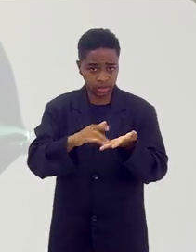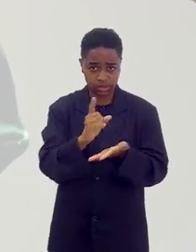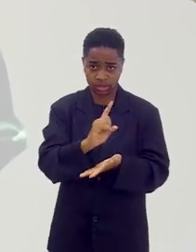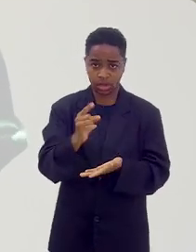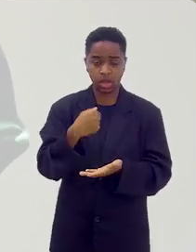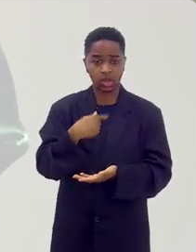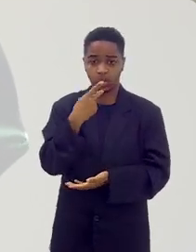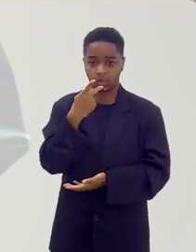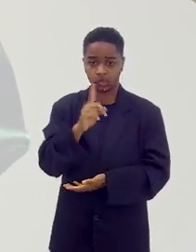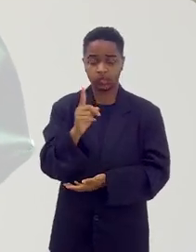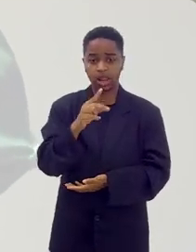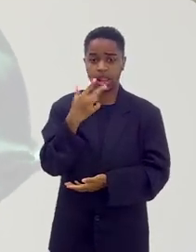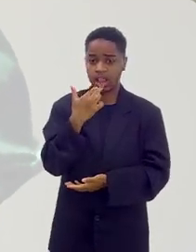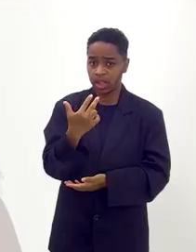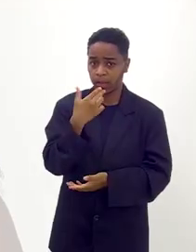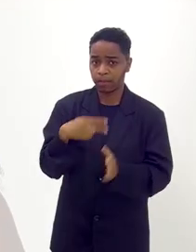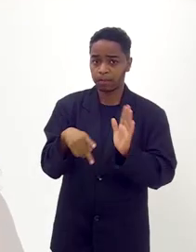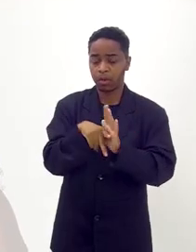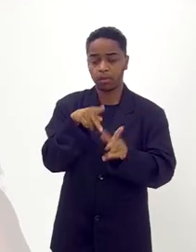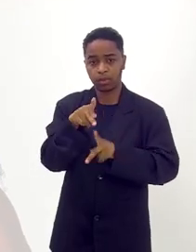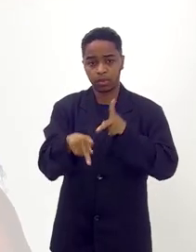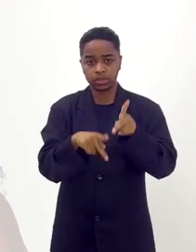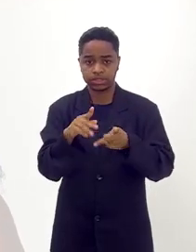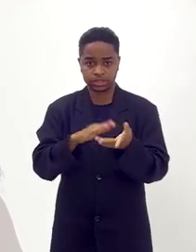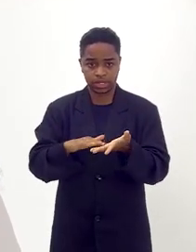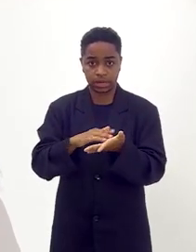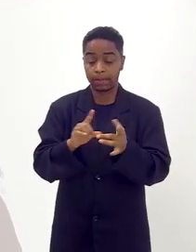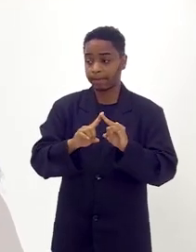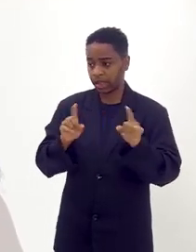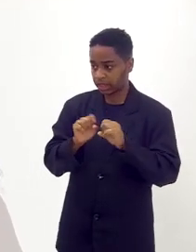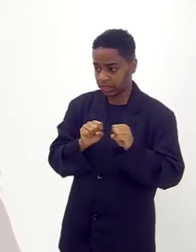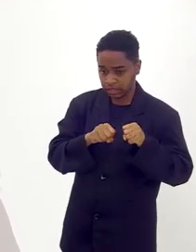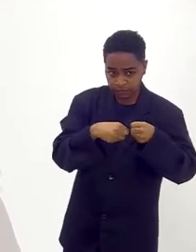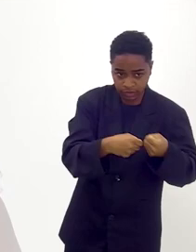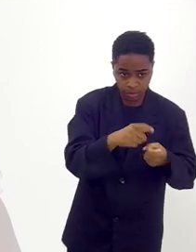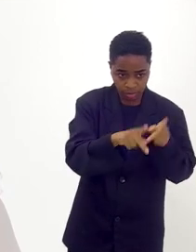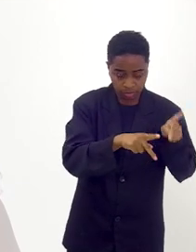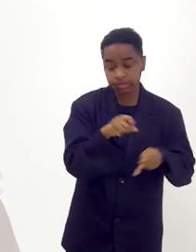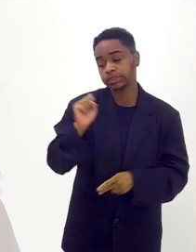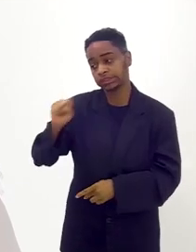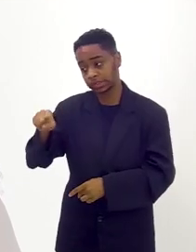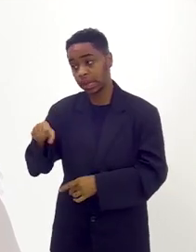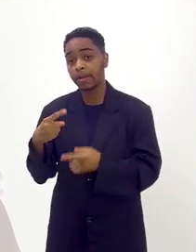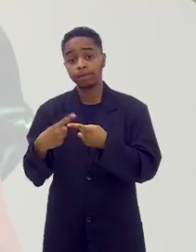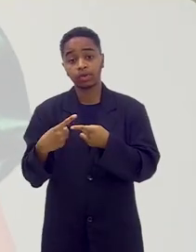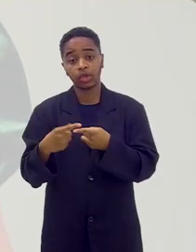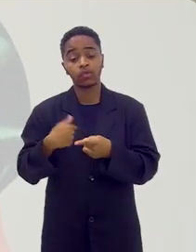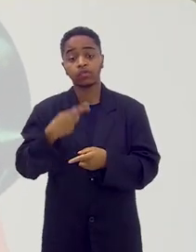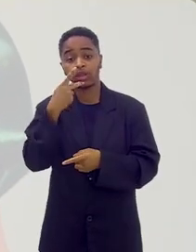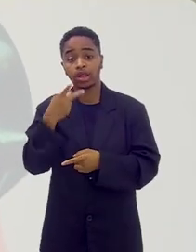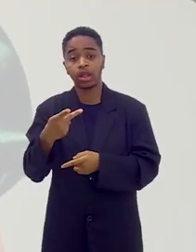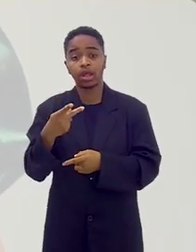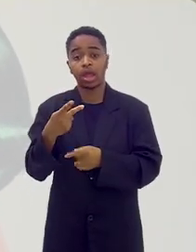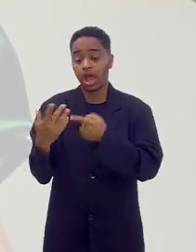não sou cigana, não falo romanês, que é a língua do povo cigano. Mas está defendendo o povo cigano. Mas estou falando que eles fizeram a nossa história, eles